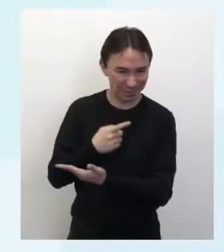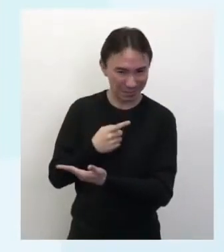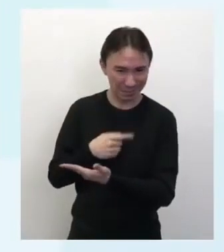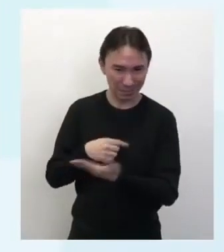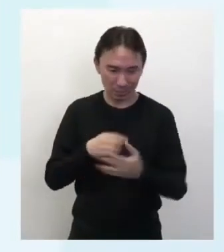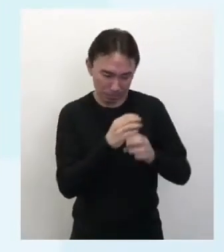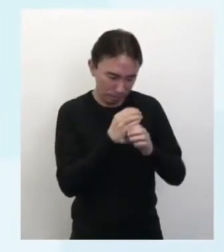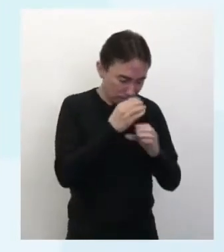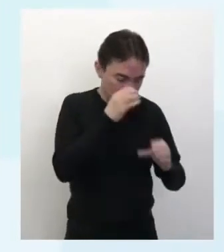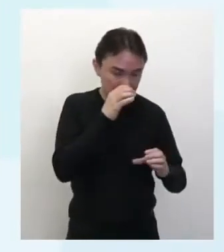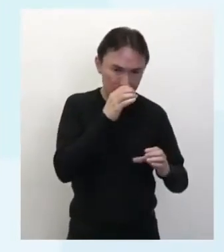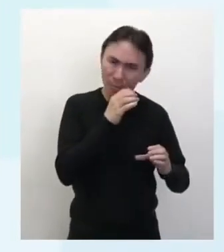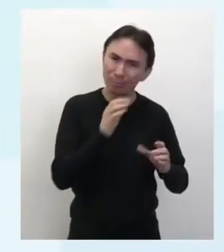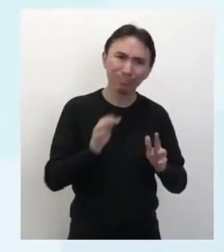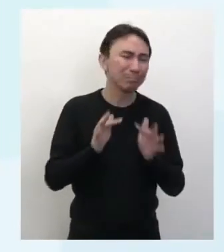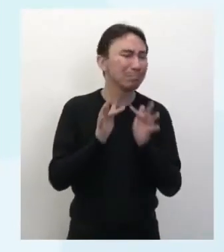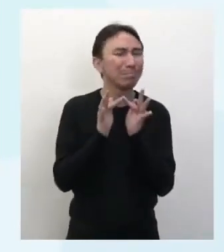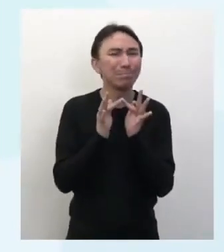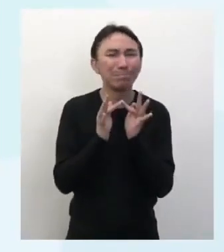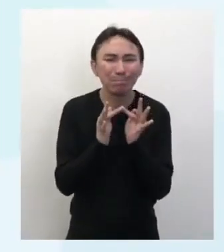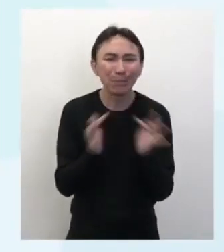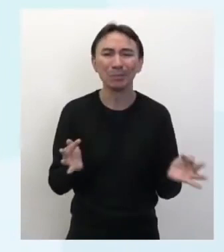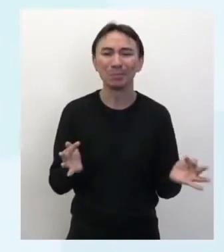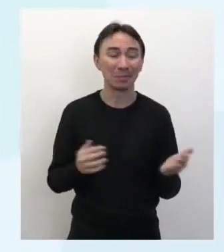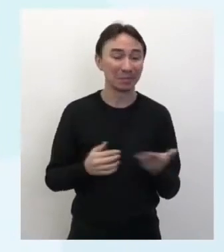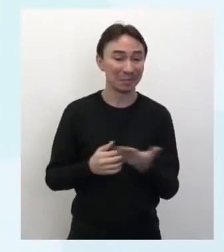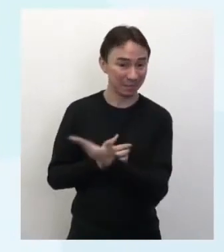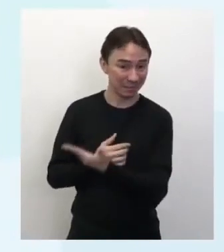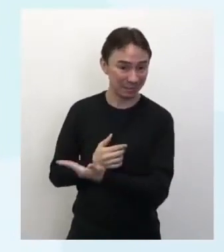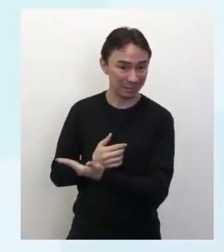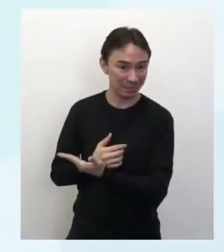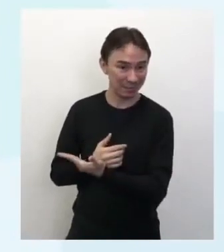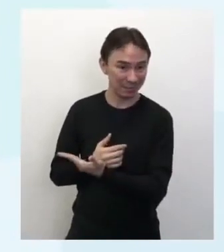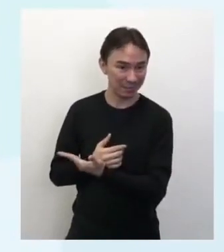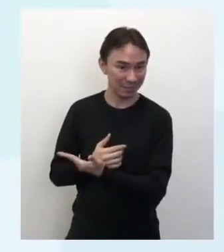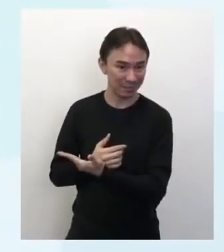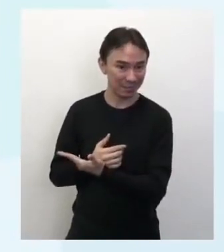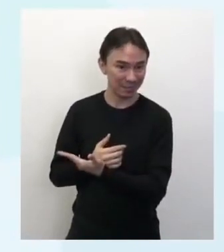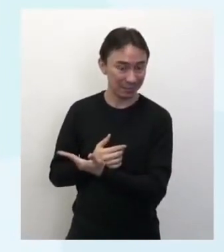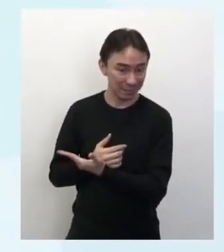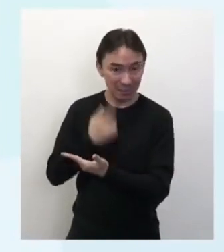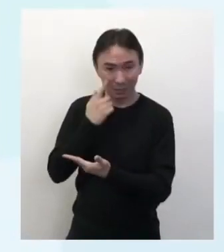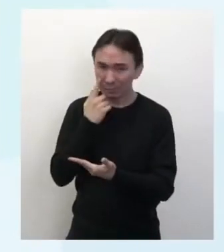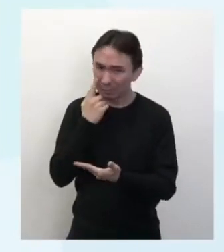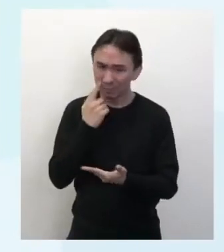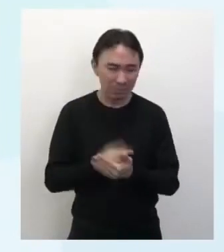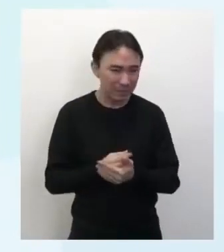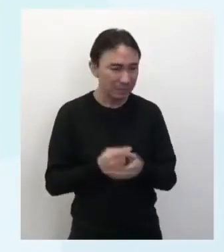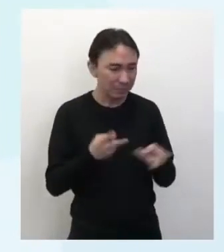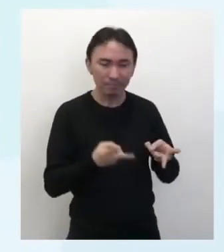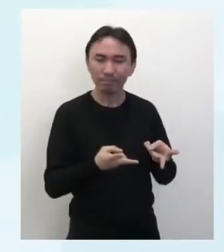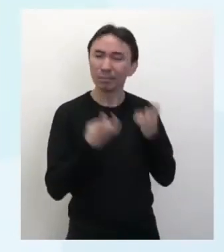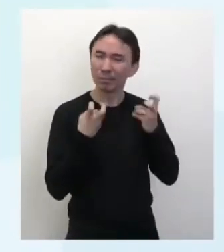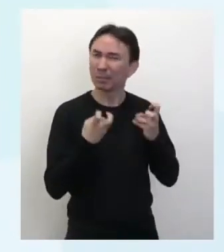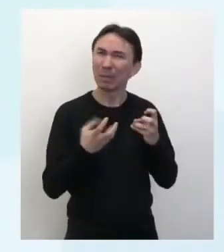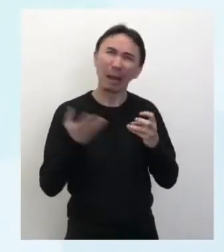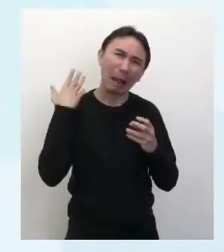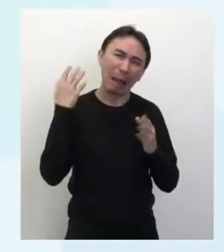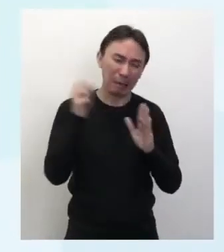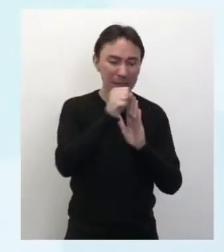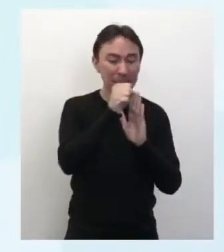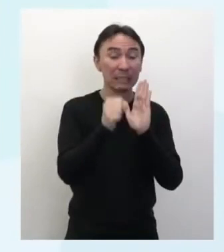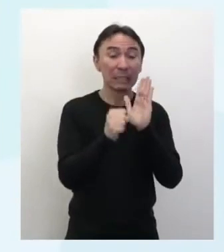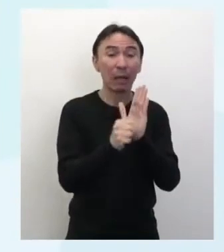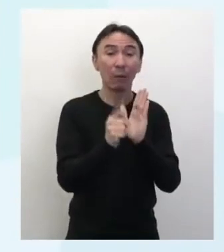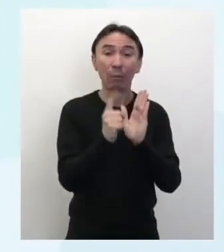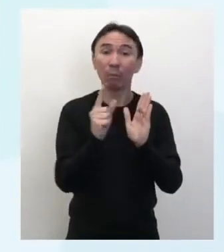simples, né? E aí ele observou aí, ó, esse cara bonitão aí, ele observou lá no século XVII, né? Que